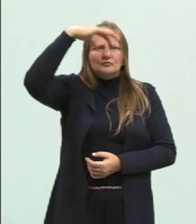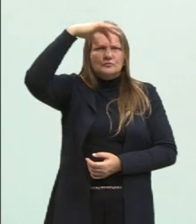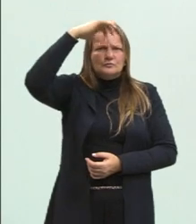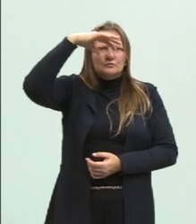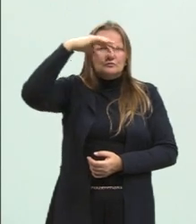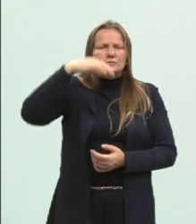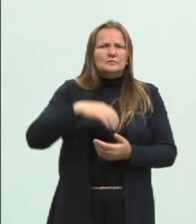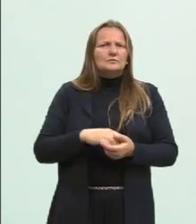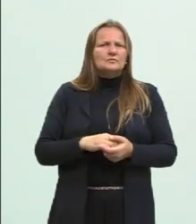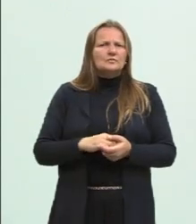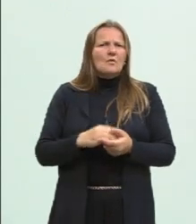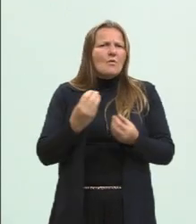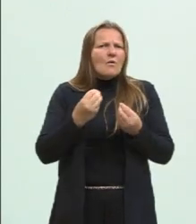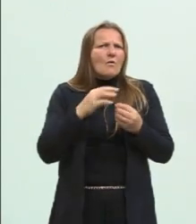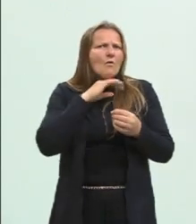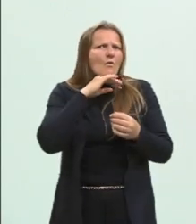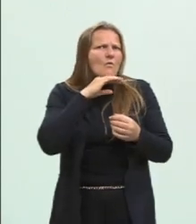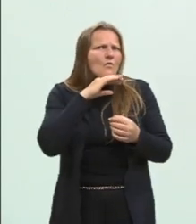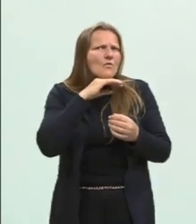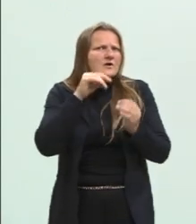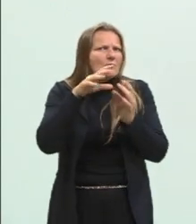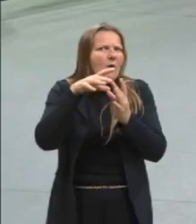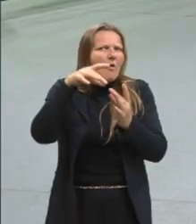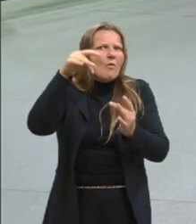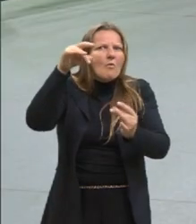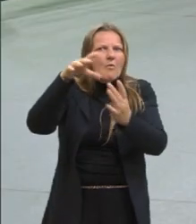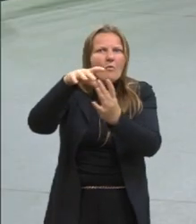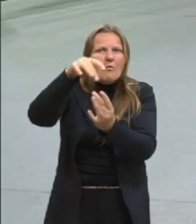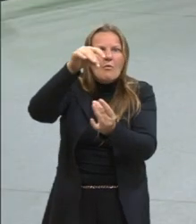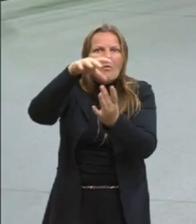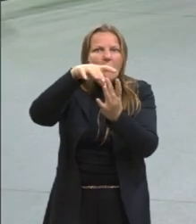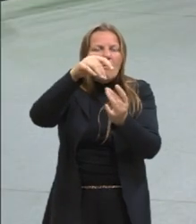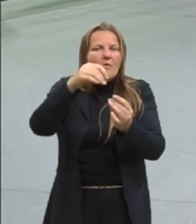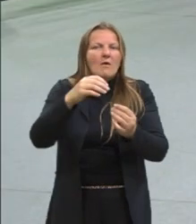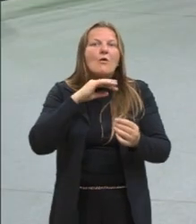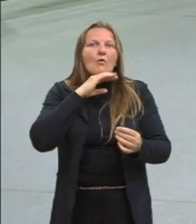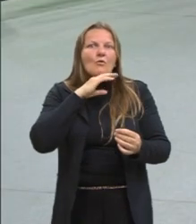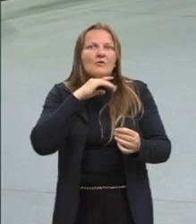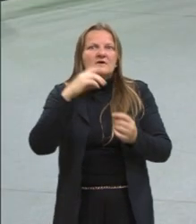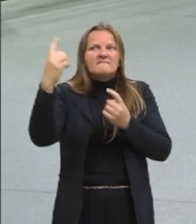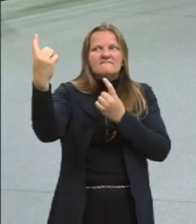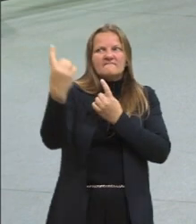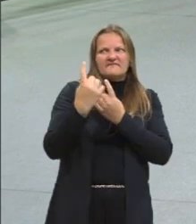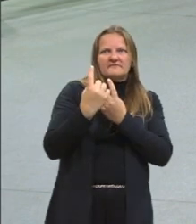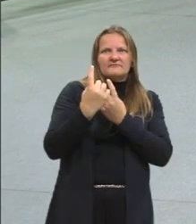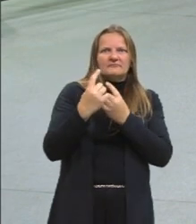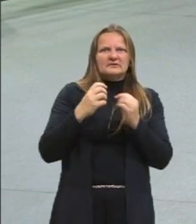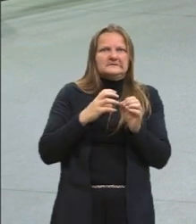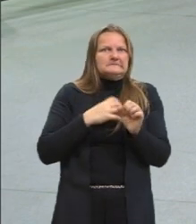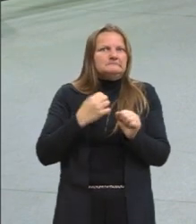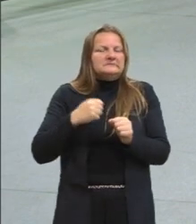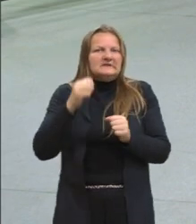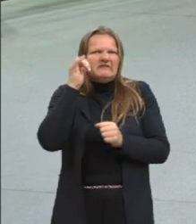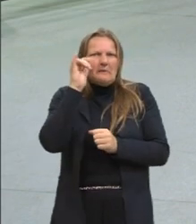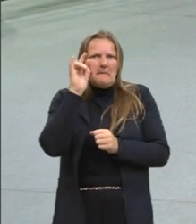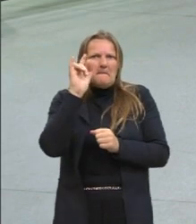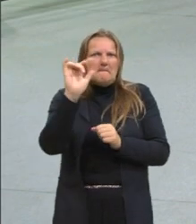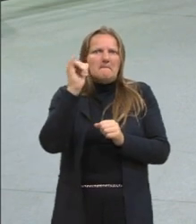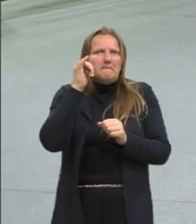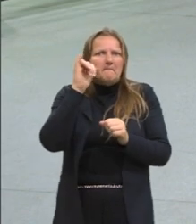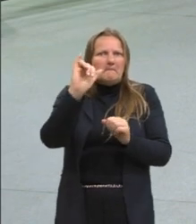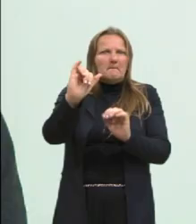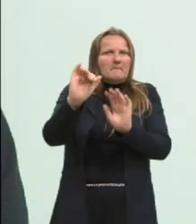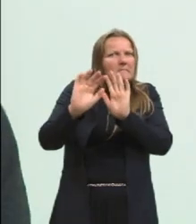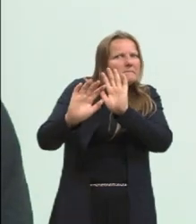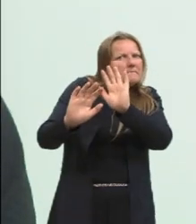eles precisavam se proteger de alguma forma. E que proteção era essa? O uso de máscaras, o